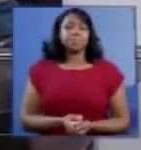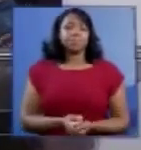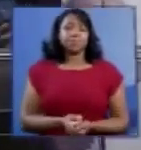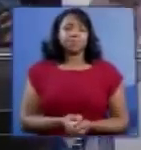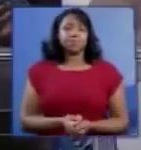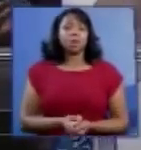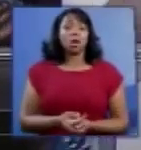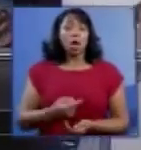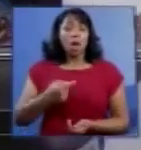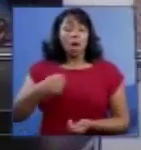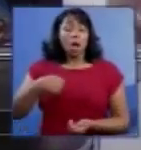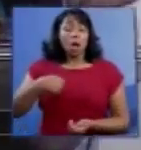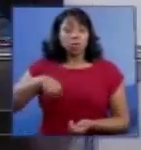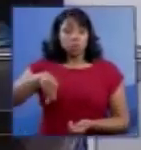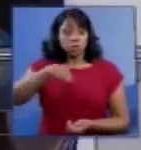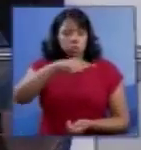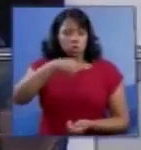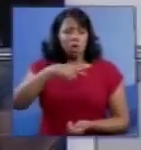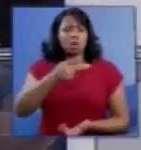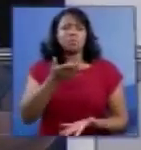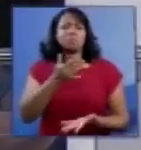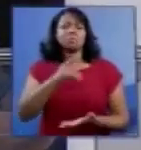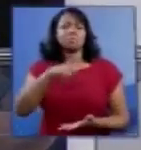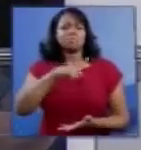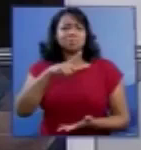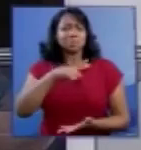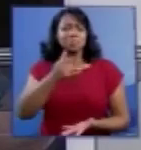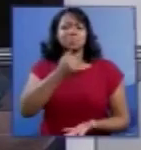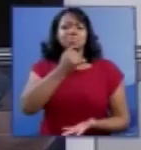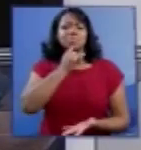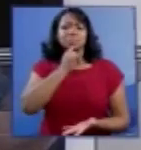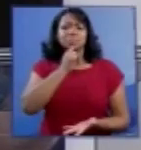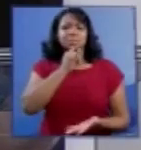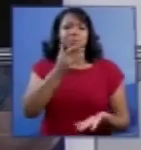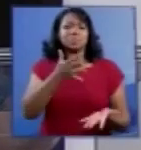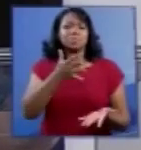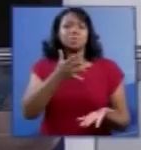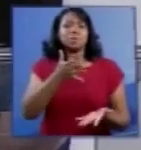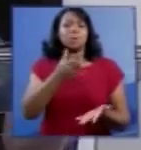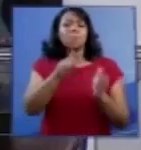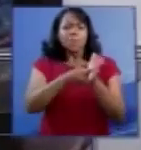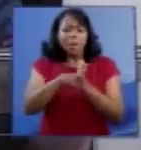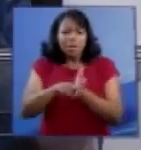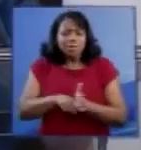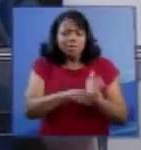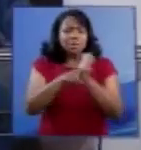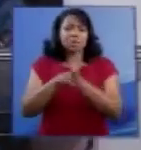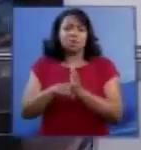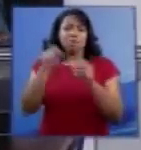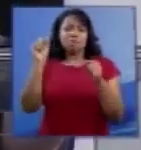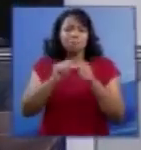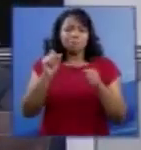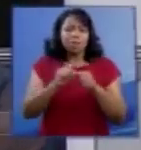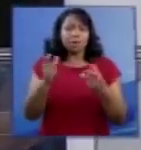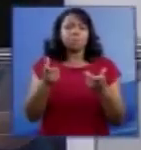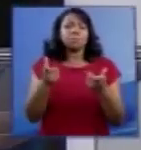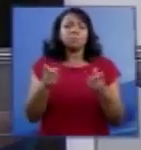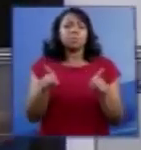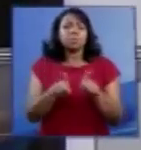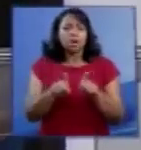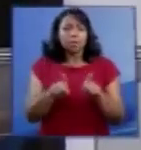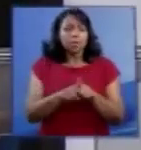Nós temos, por exemplo, pesquisas recentes, muito bem realizadas, por Michael Birri,